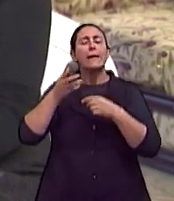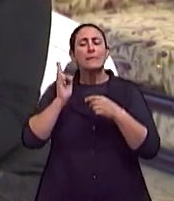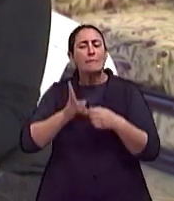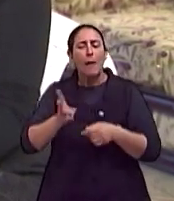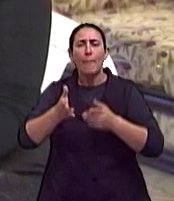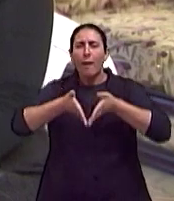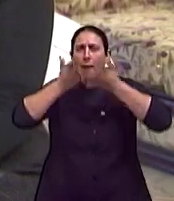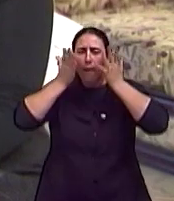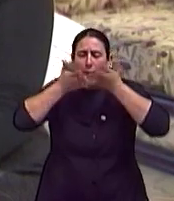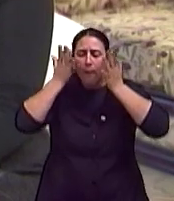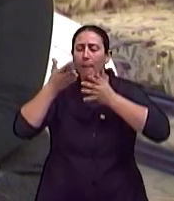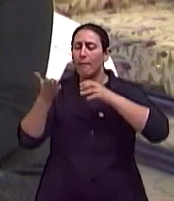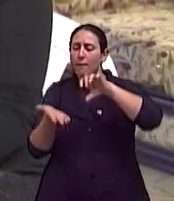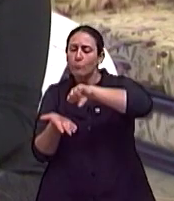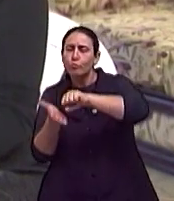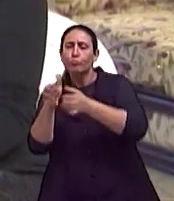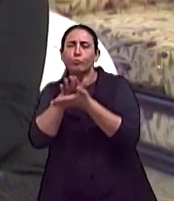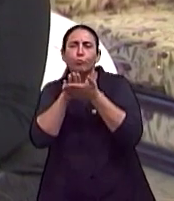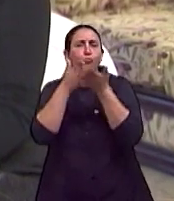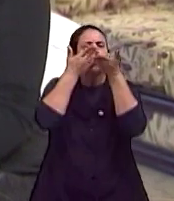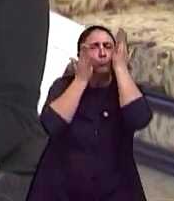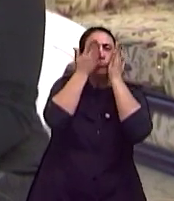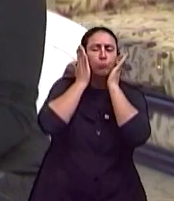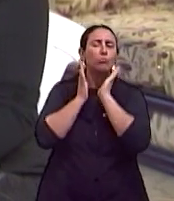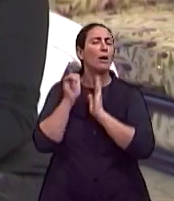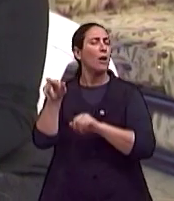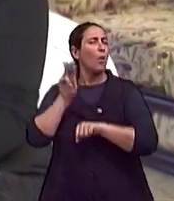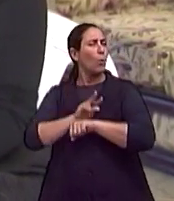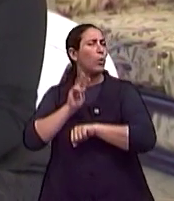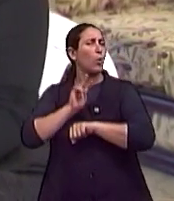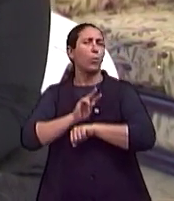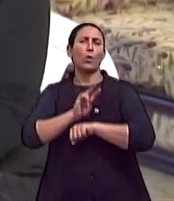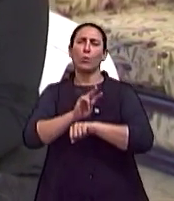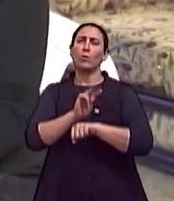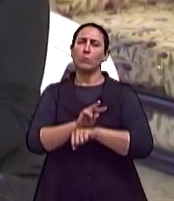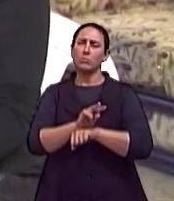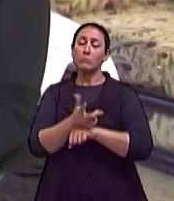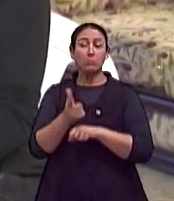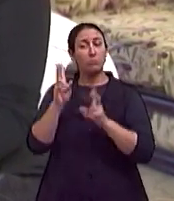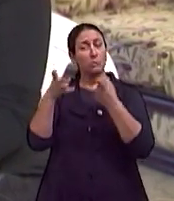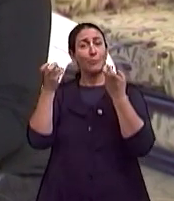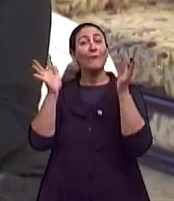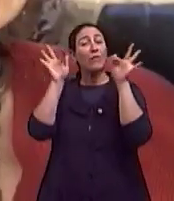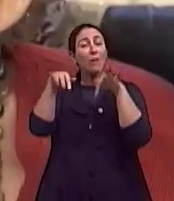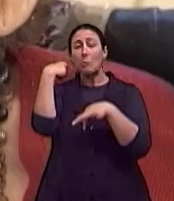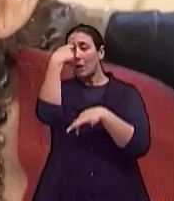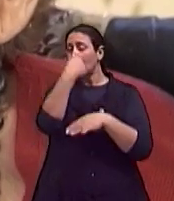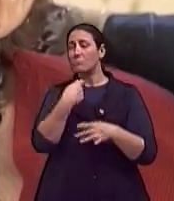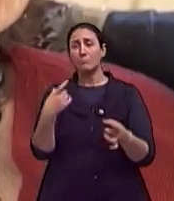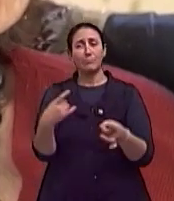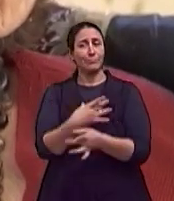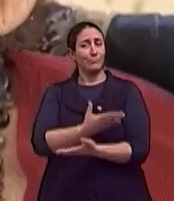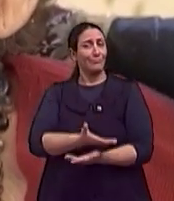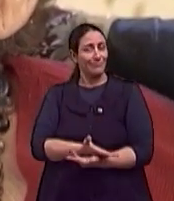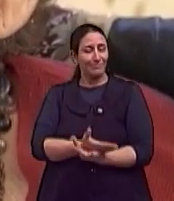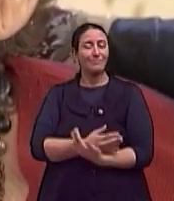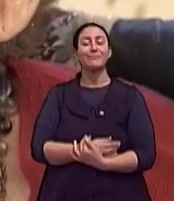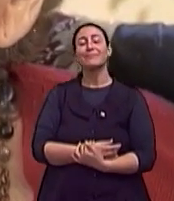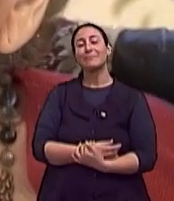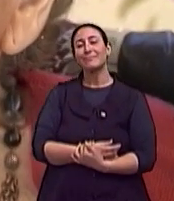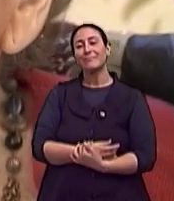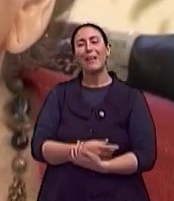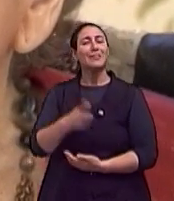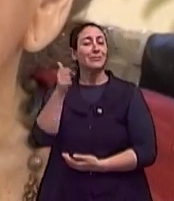e a gente nota muita diferença no final, né? Da maquiagem. Sueli comenta